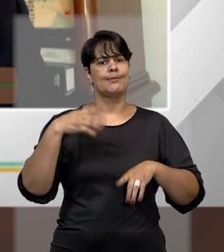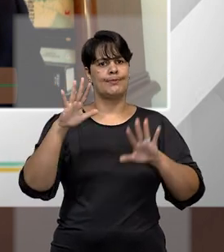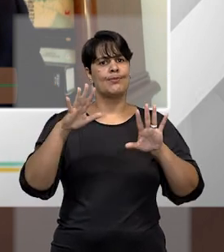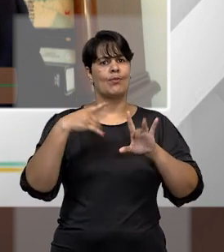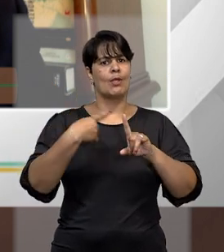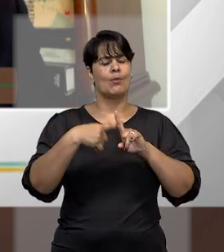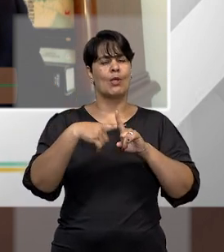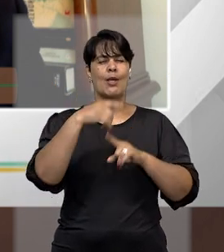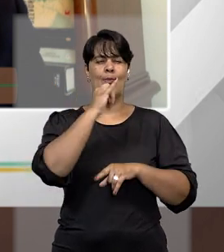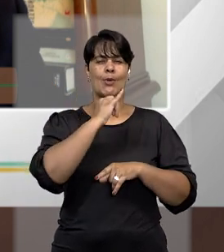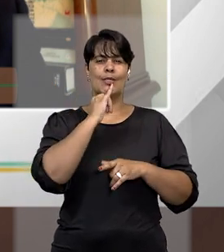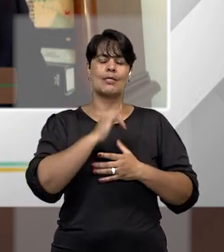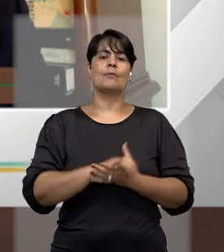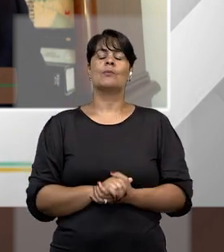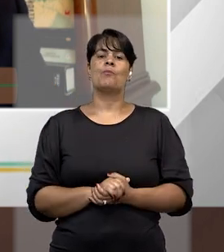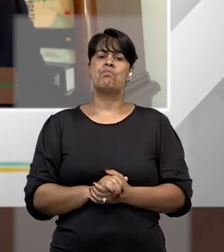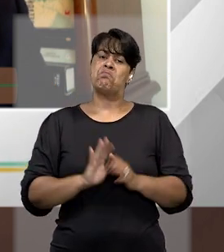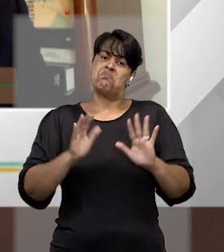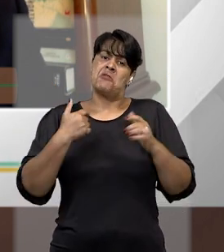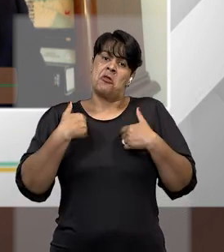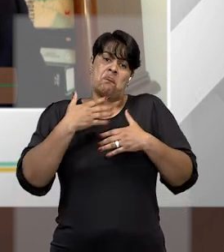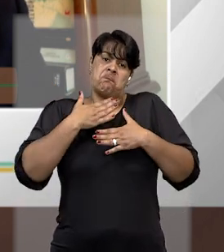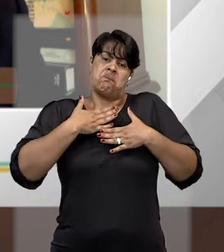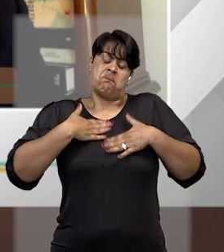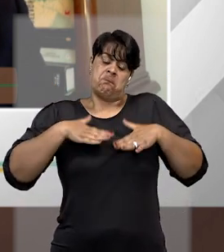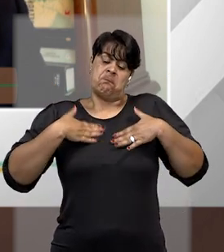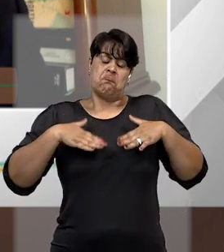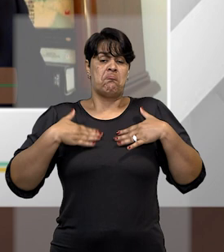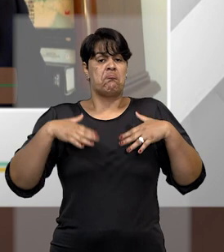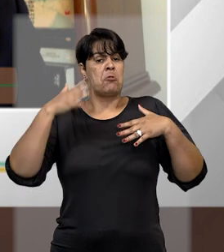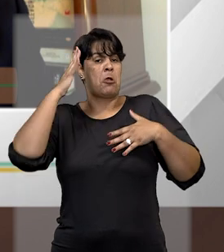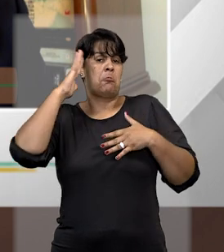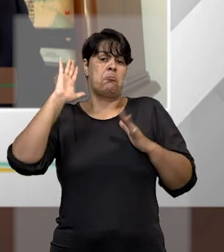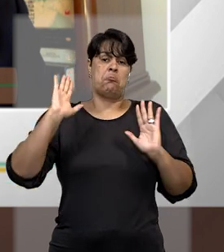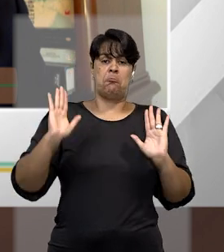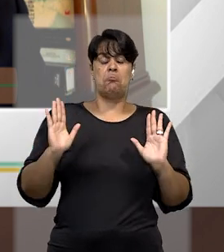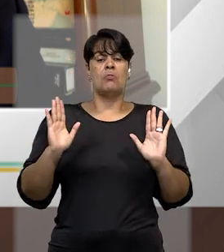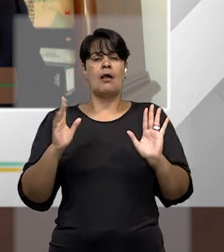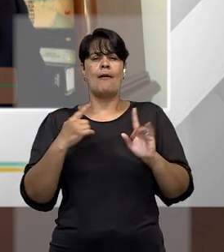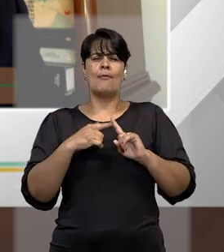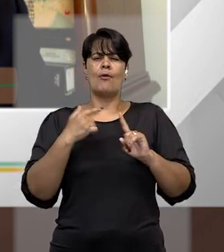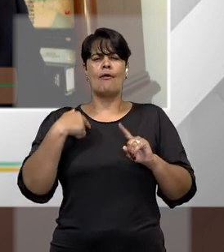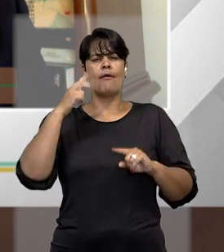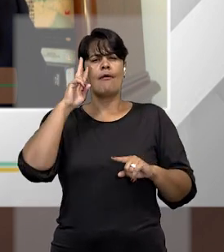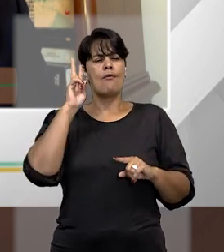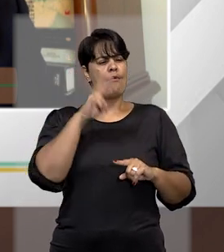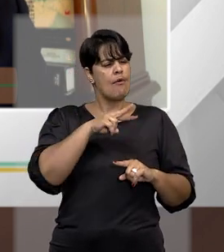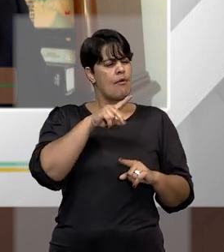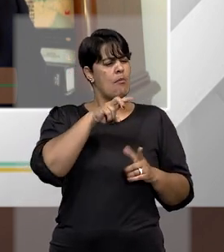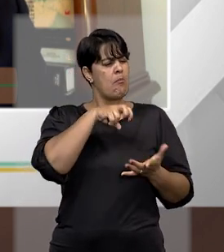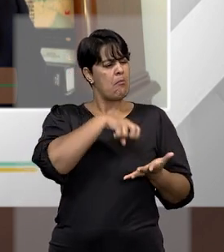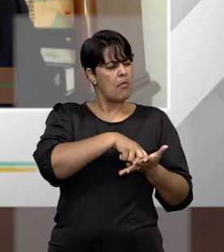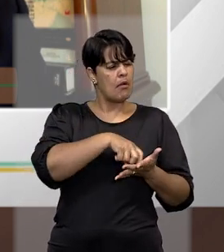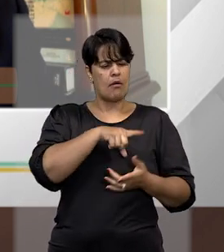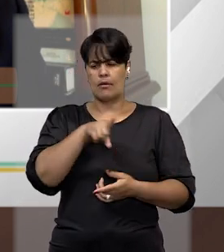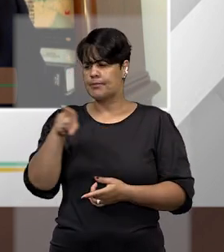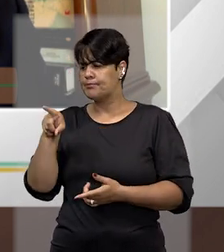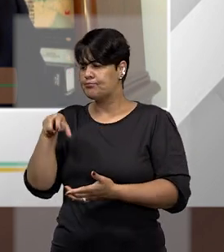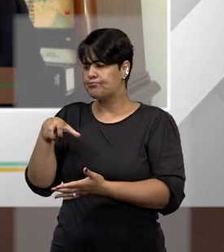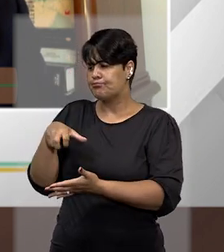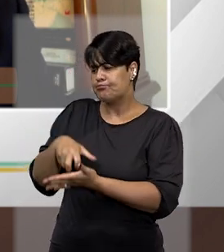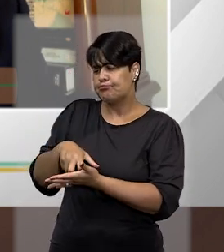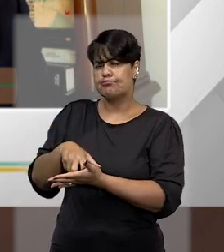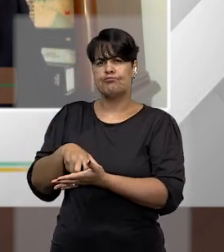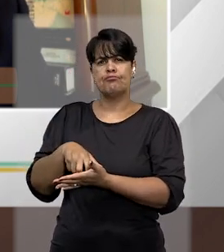tranquilo em relação à nova lei, porque olhando os tipos penais, nós vamos ver que sempre o que se exige ali é o